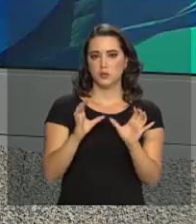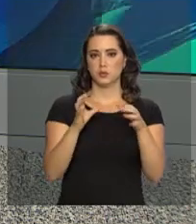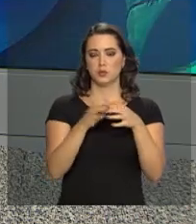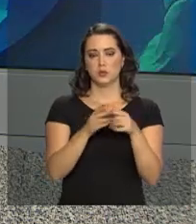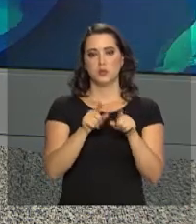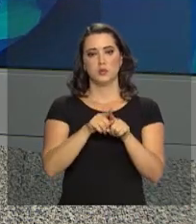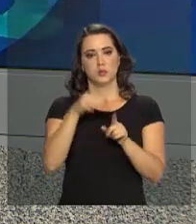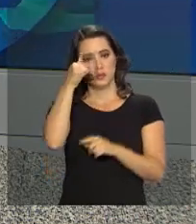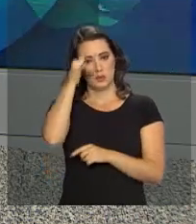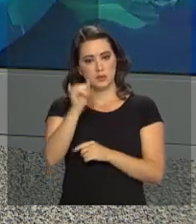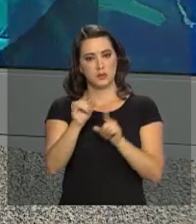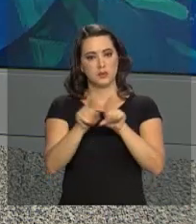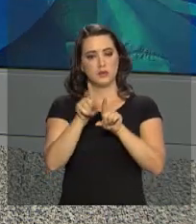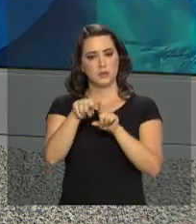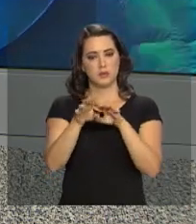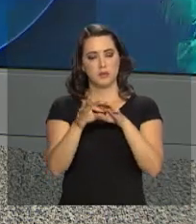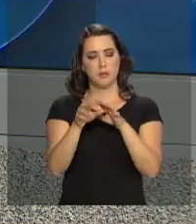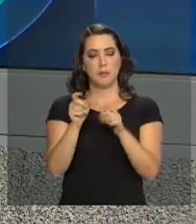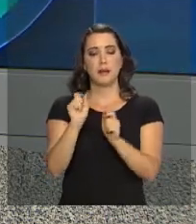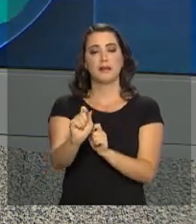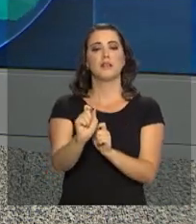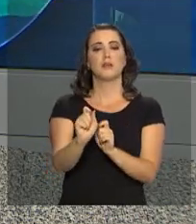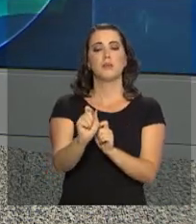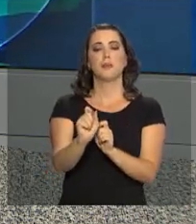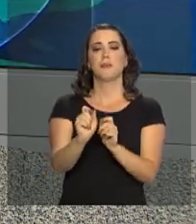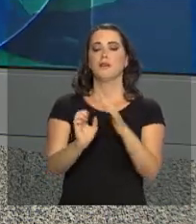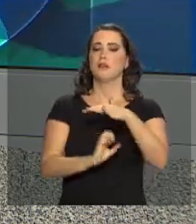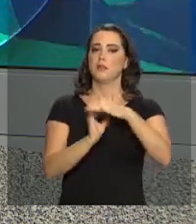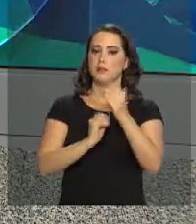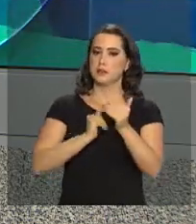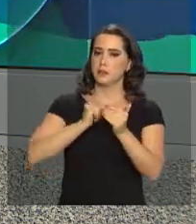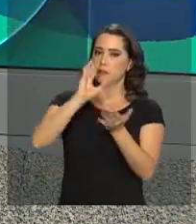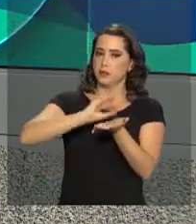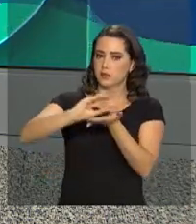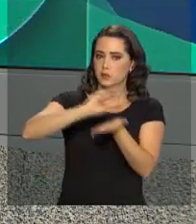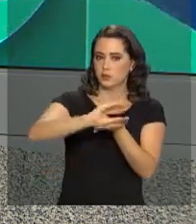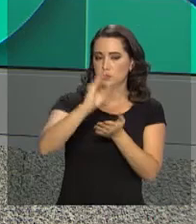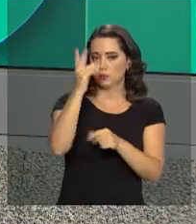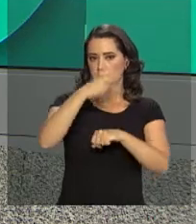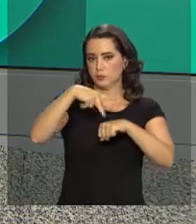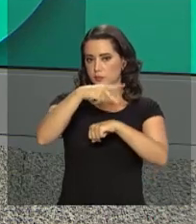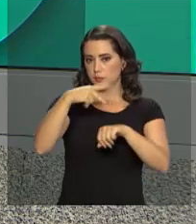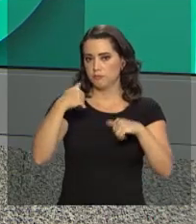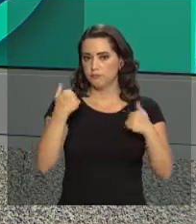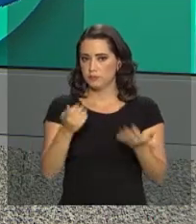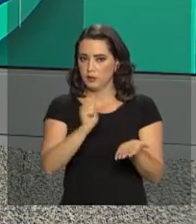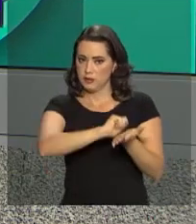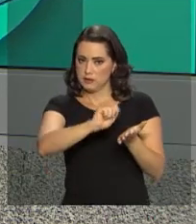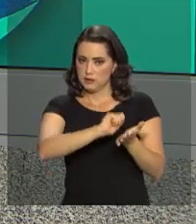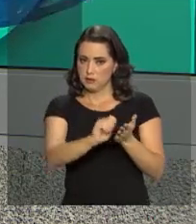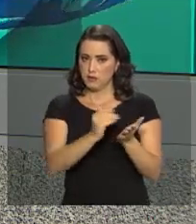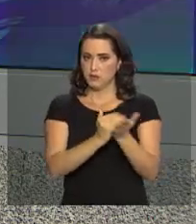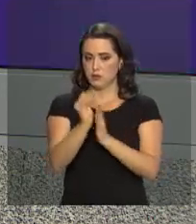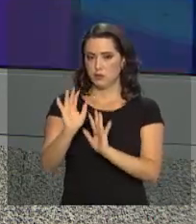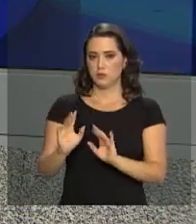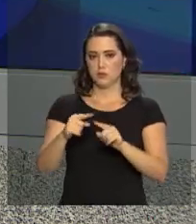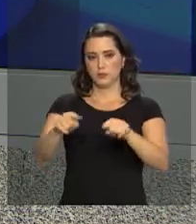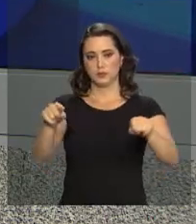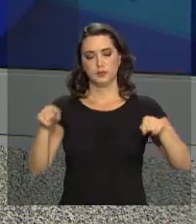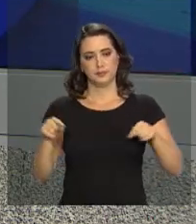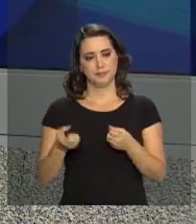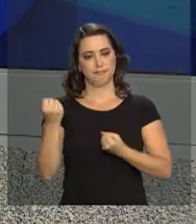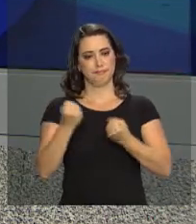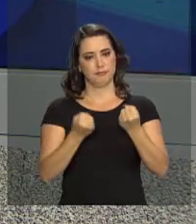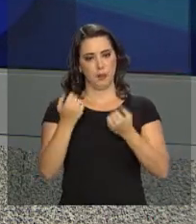setor com contrapartidas para que empresas aumentem os investimentos no país. A assinatura foi durante o Salão do